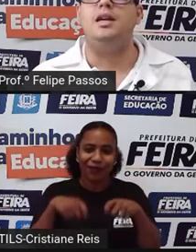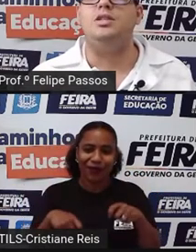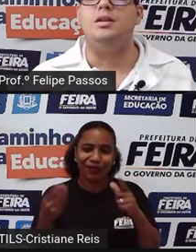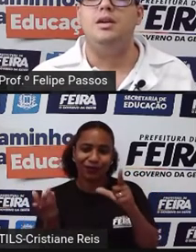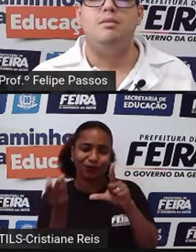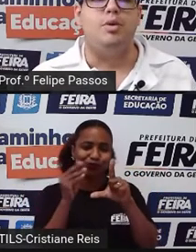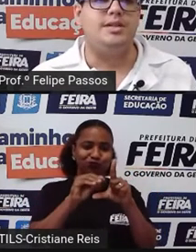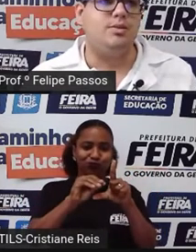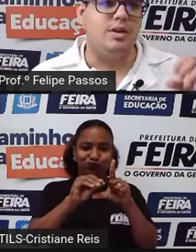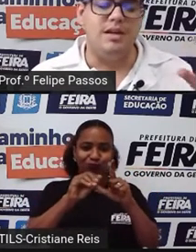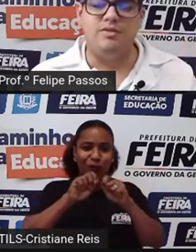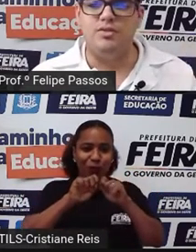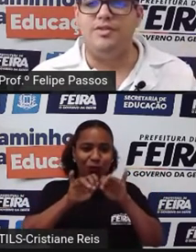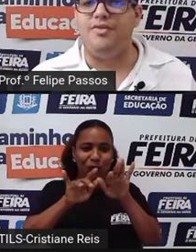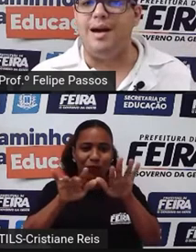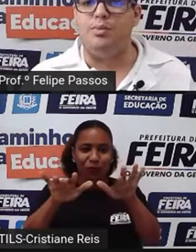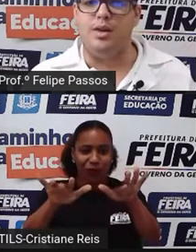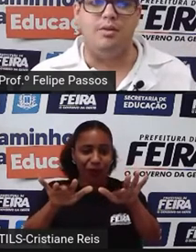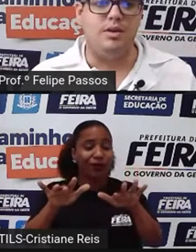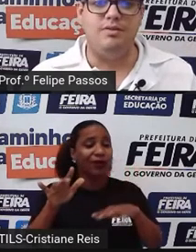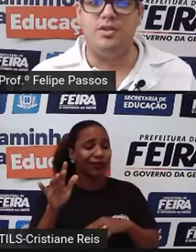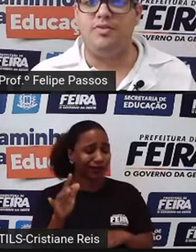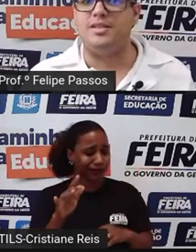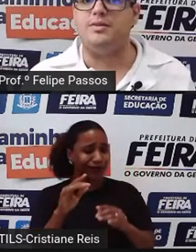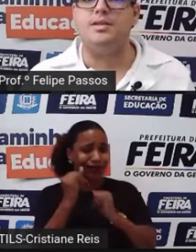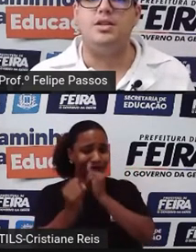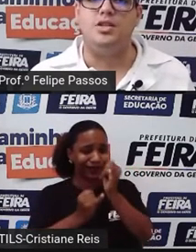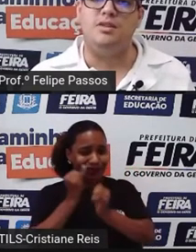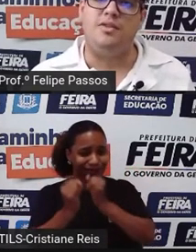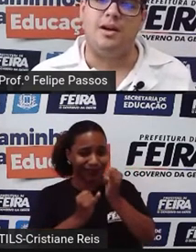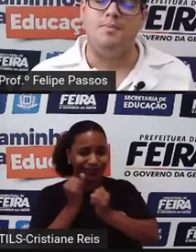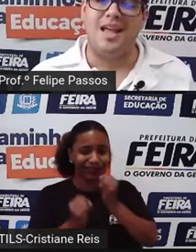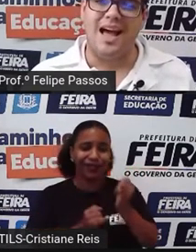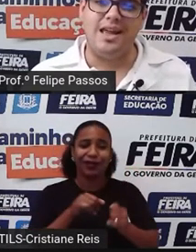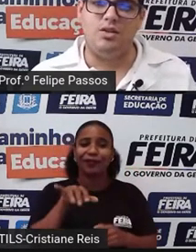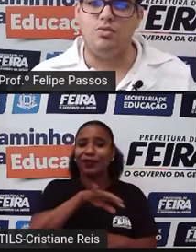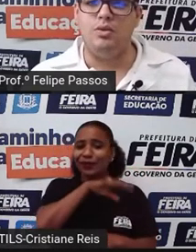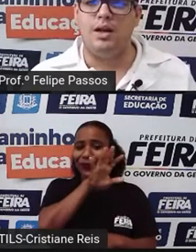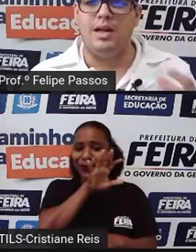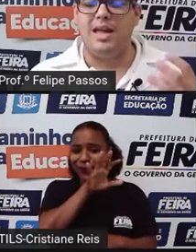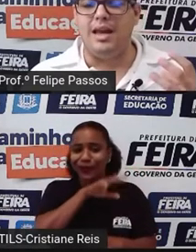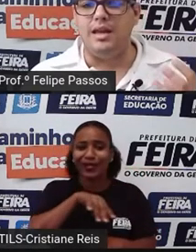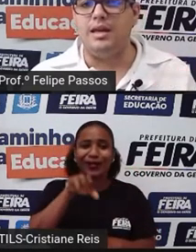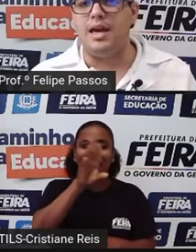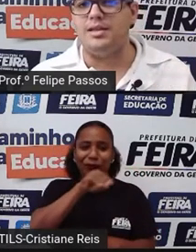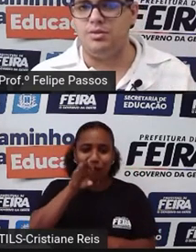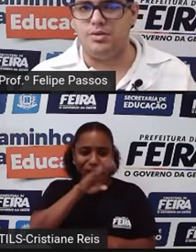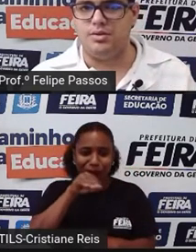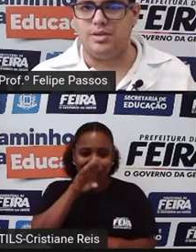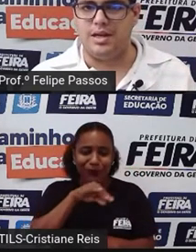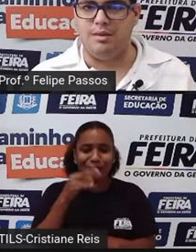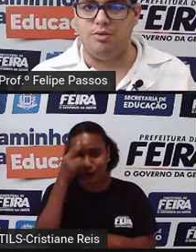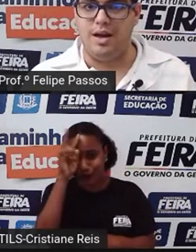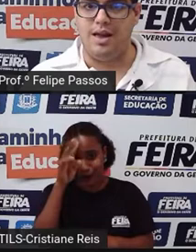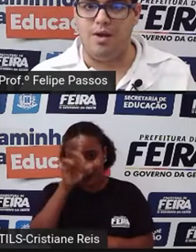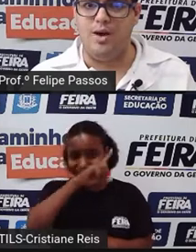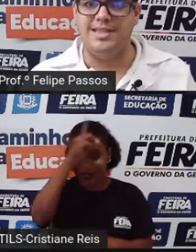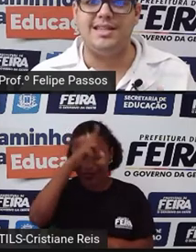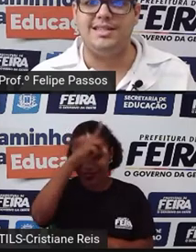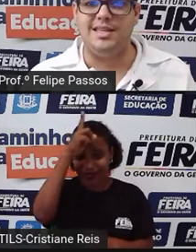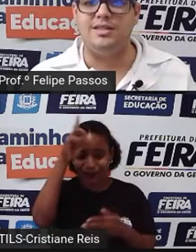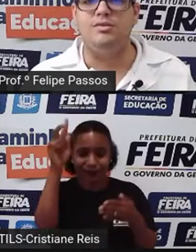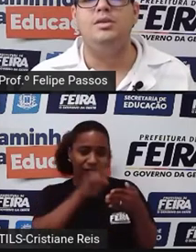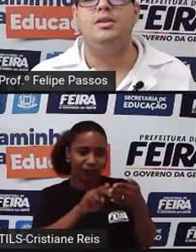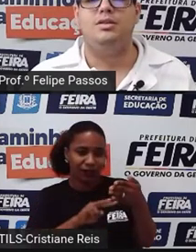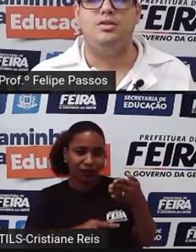internet, pode ser um livro de fábula, um livro de ficção científica. A leitura, ela enriquece o nosso cérebro, ela é o